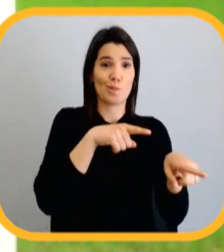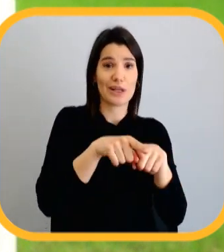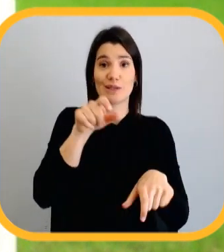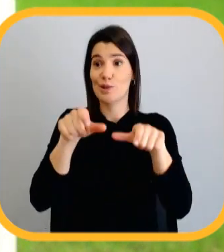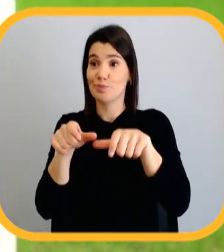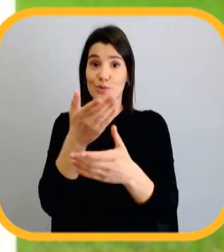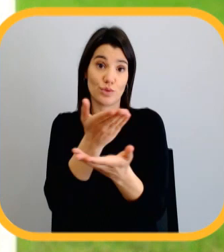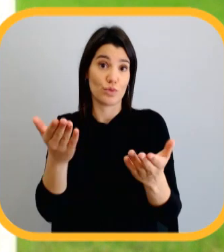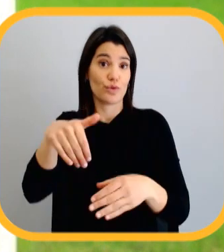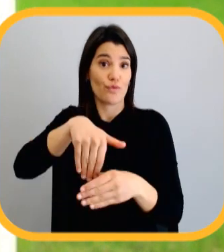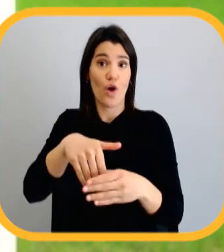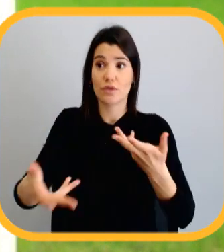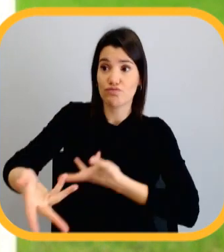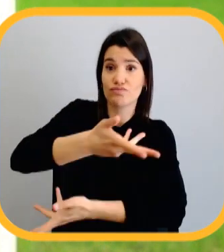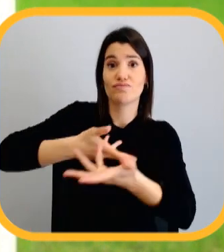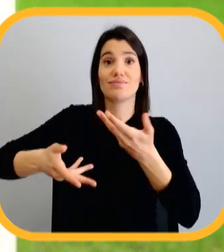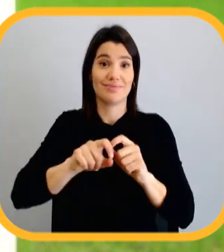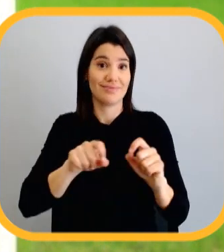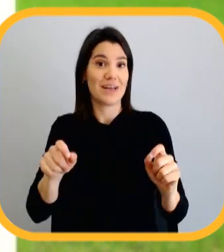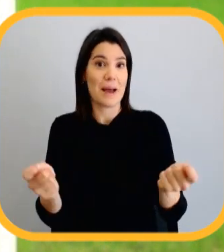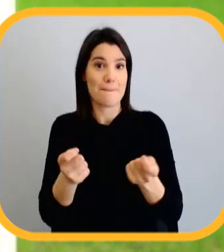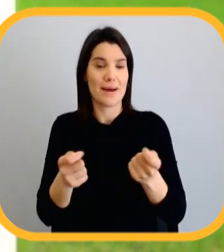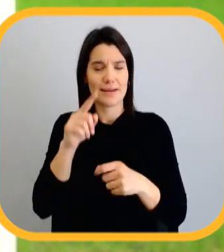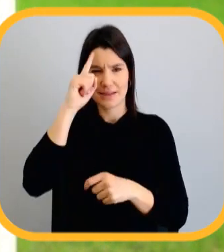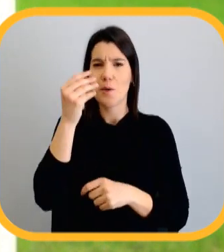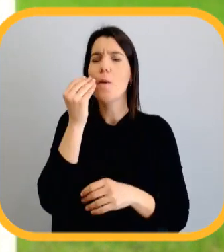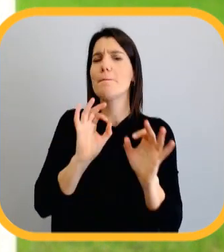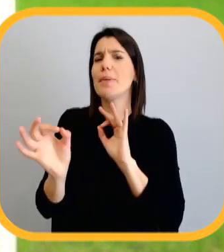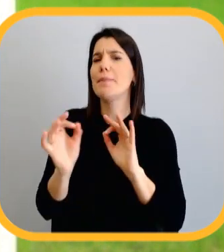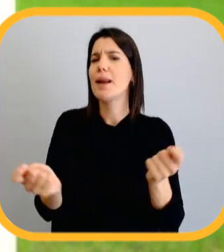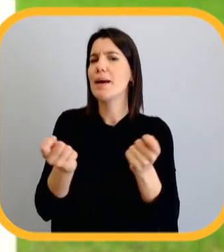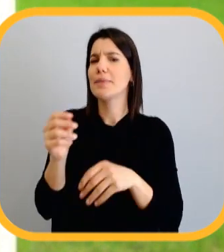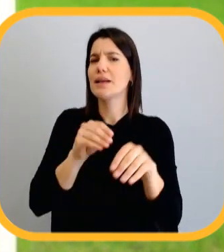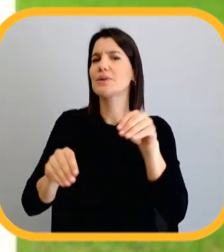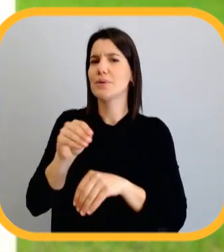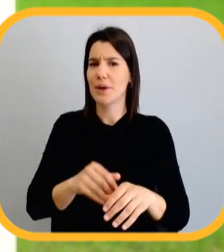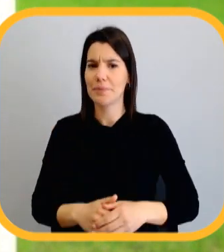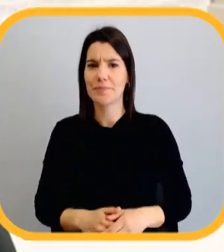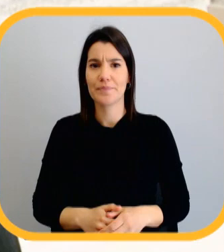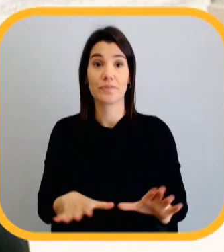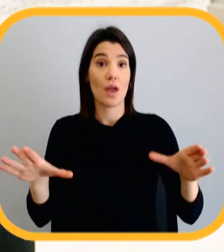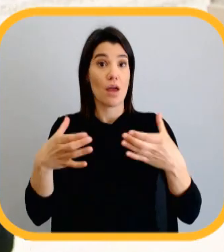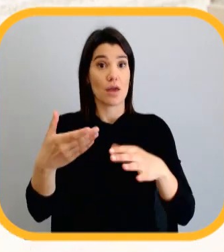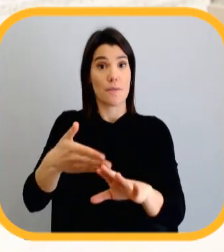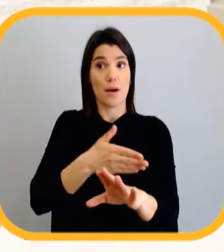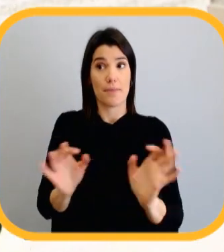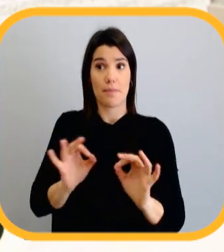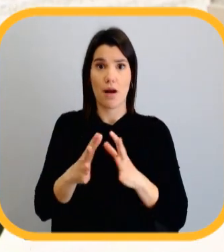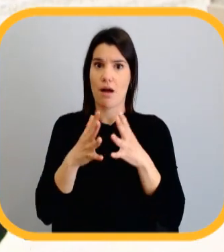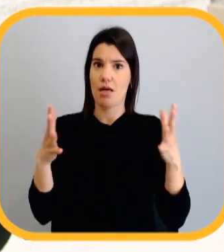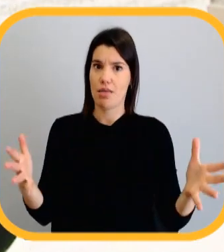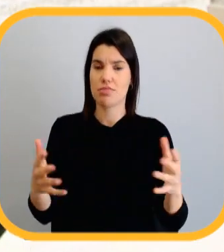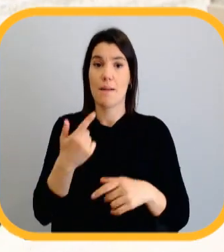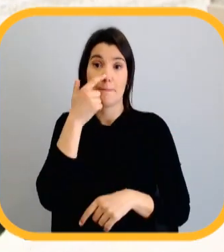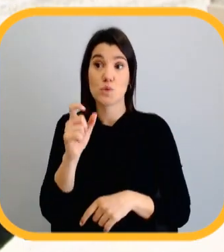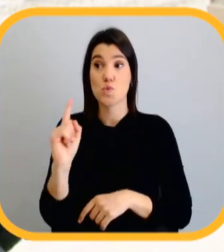partidos políticos e eleitores durante as campanhas. Sabes então como se prepara uma campanha eleitoral? Existe uma grande equipa por